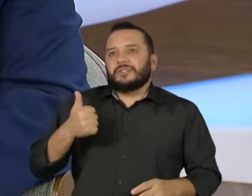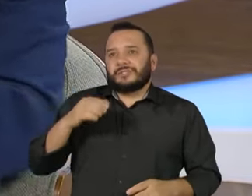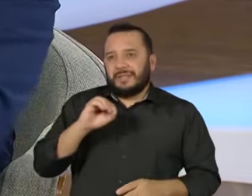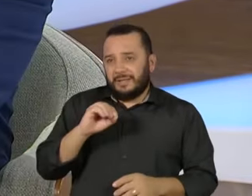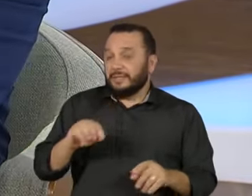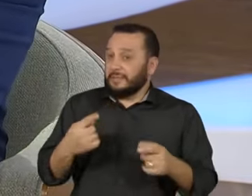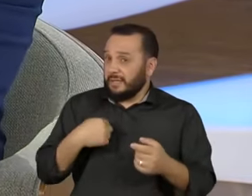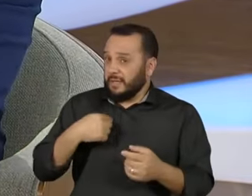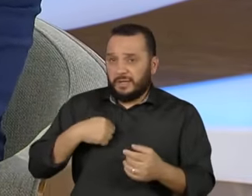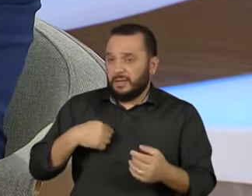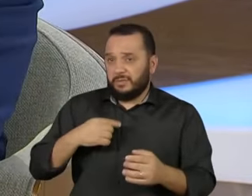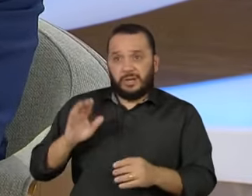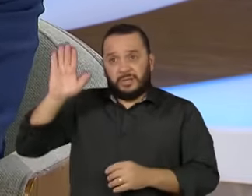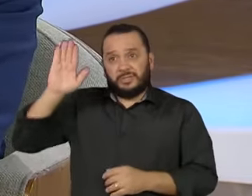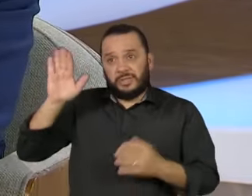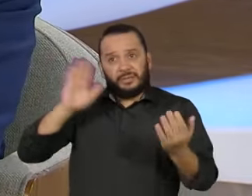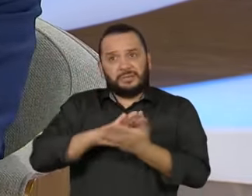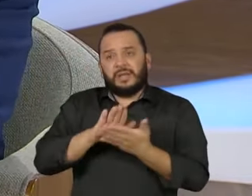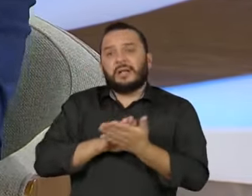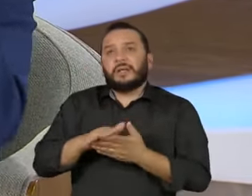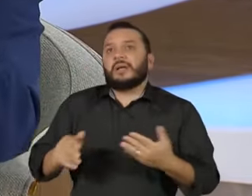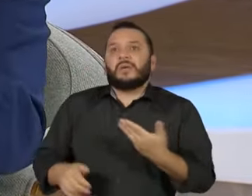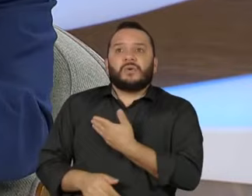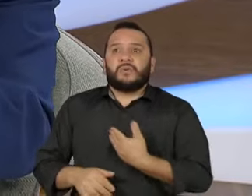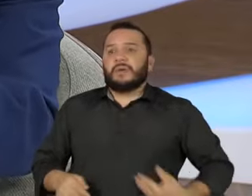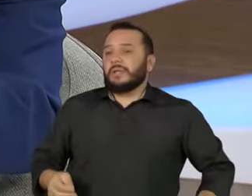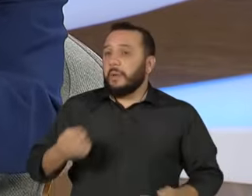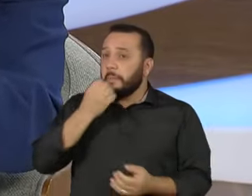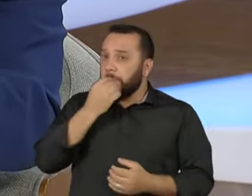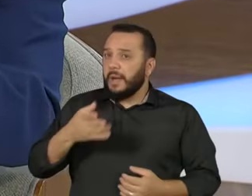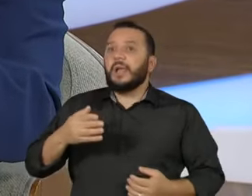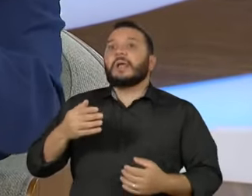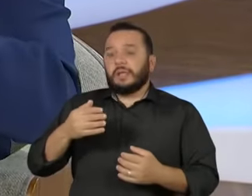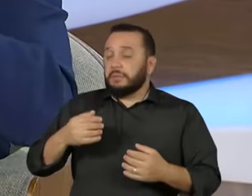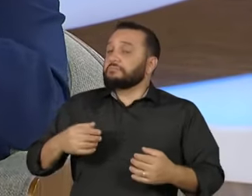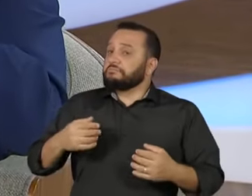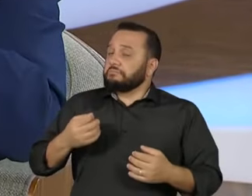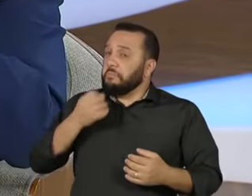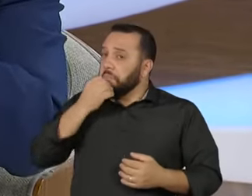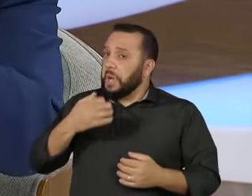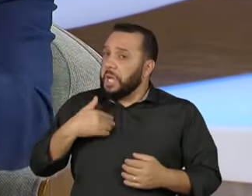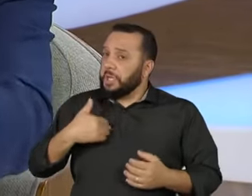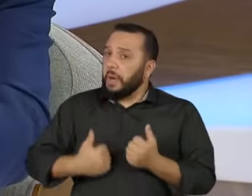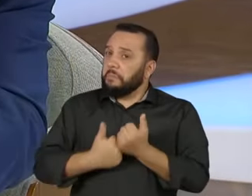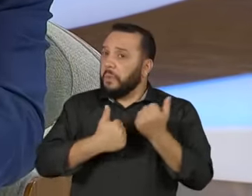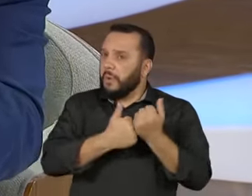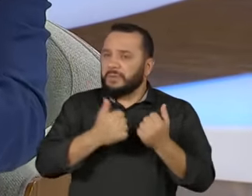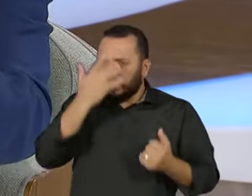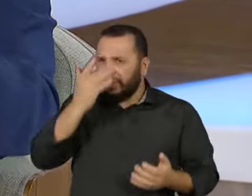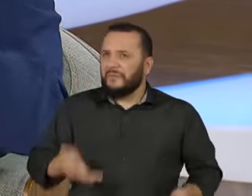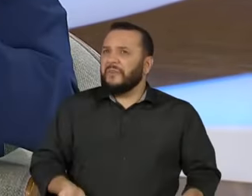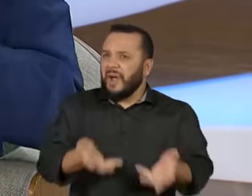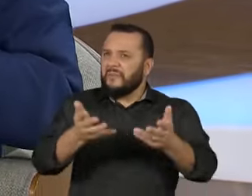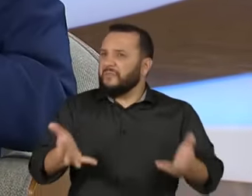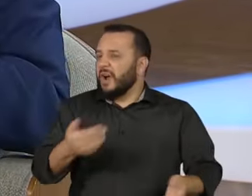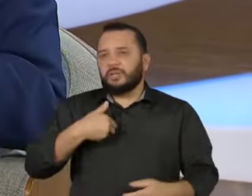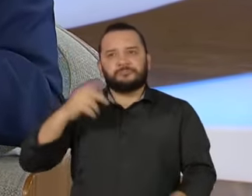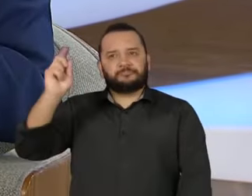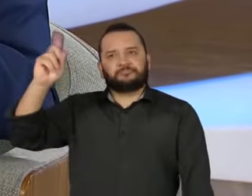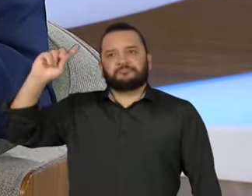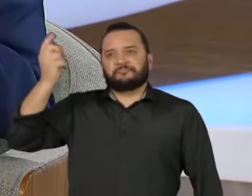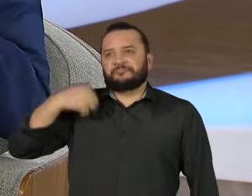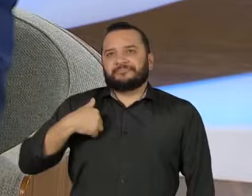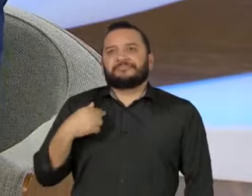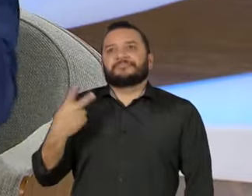eleição em 2010. Eu era o governador mais bem avaliado do país. Não disputei eleição. Tinha lá todo um empurrão para me disputar o Senado. Eu não fui.